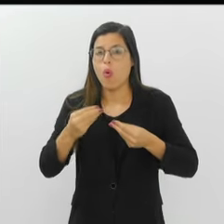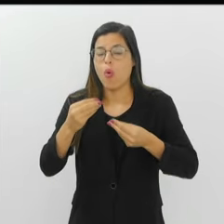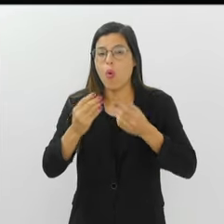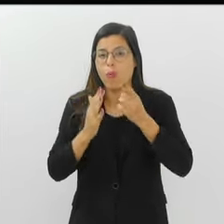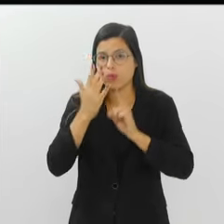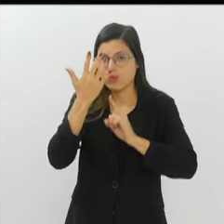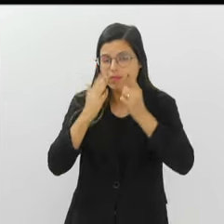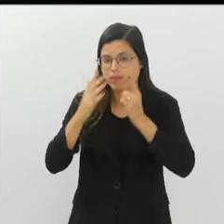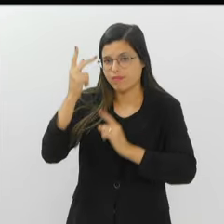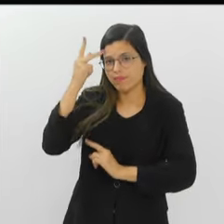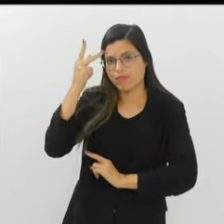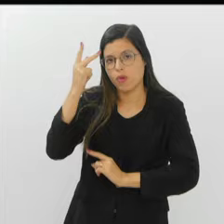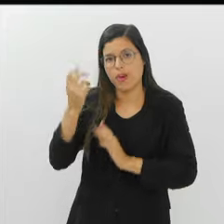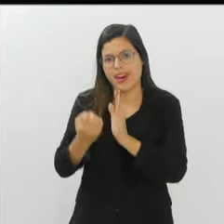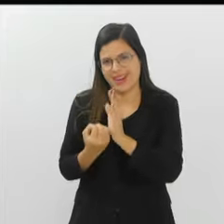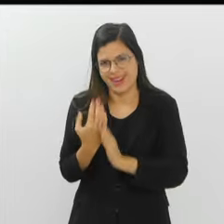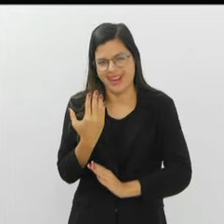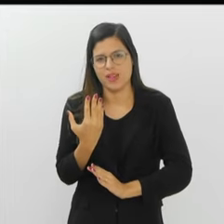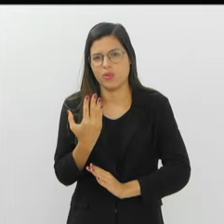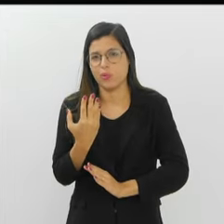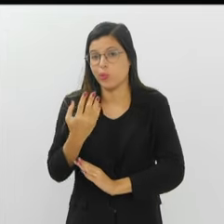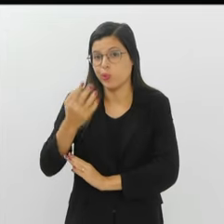como o Carnaval de São Paulo se constituiu.